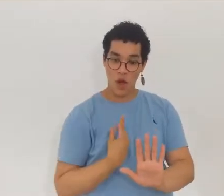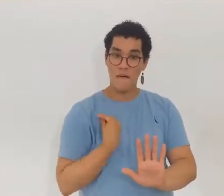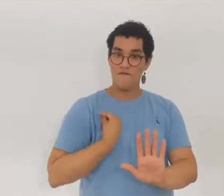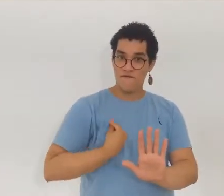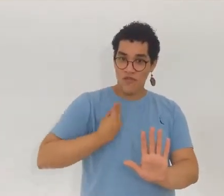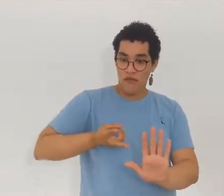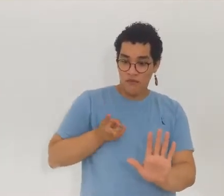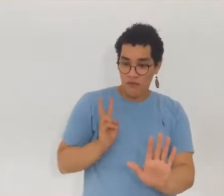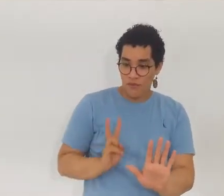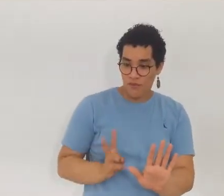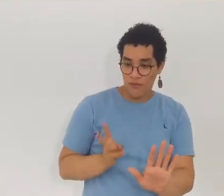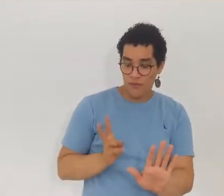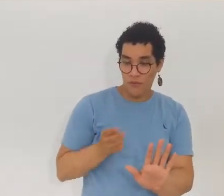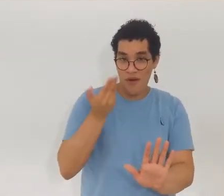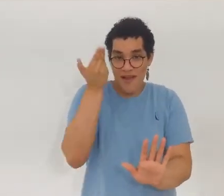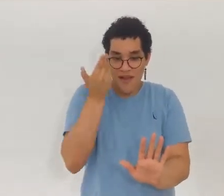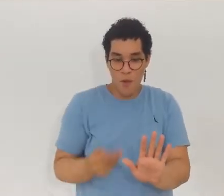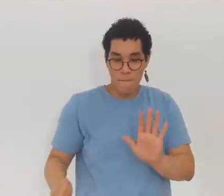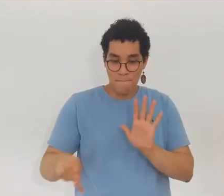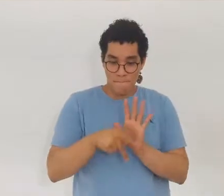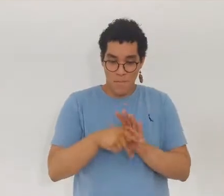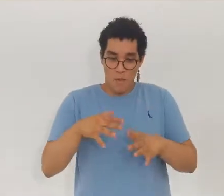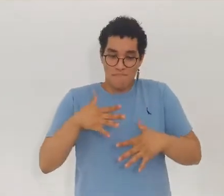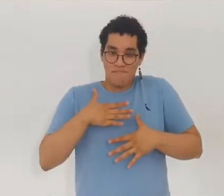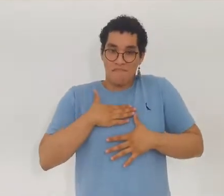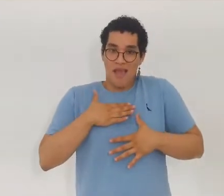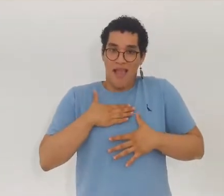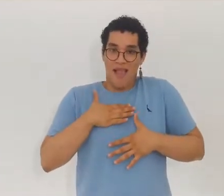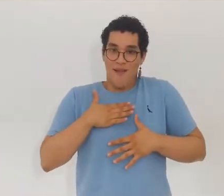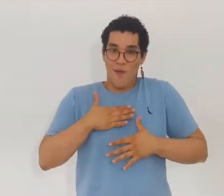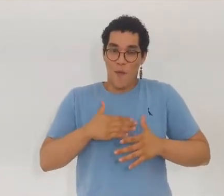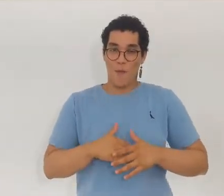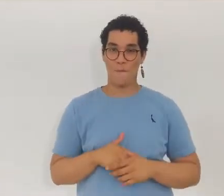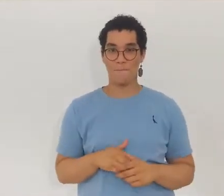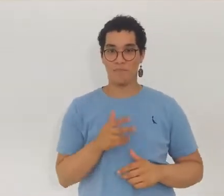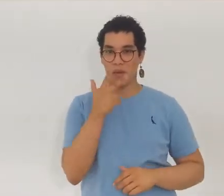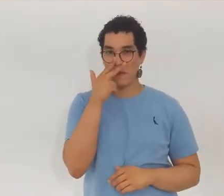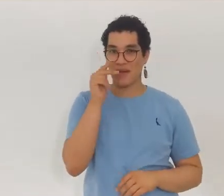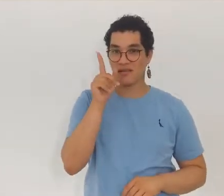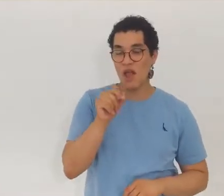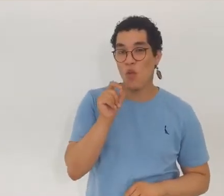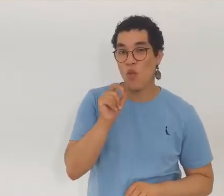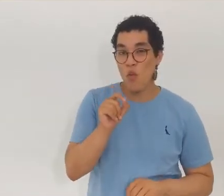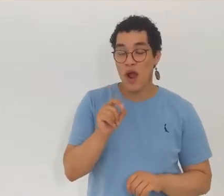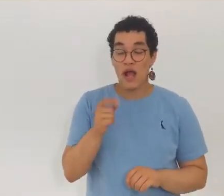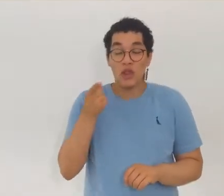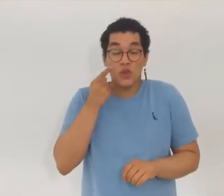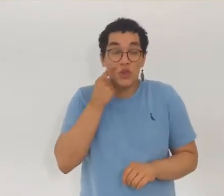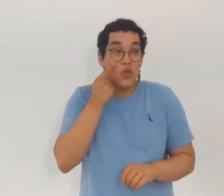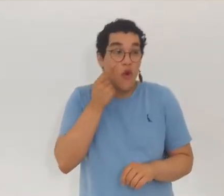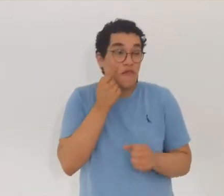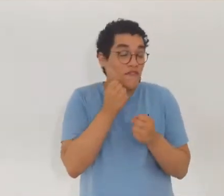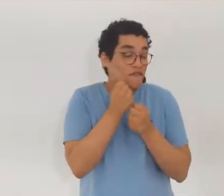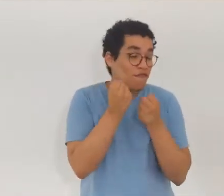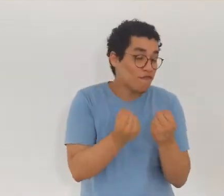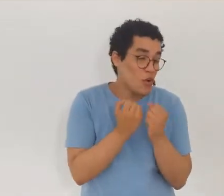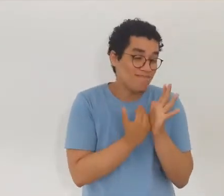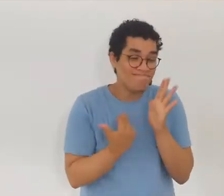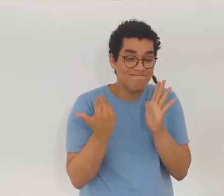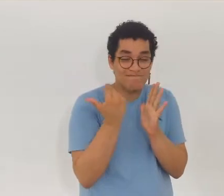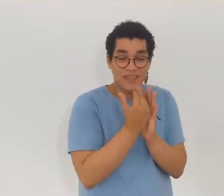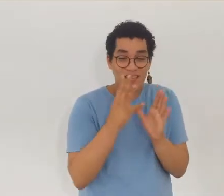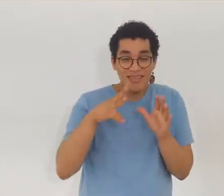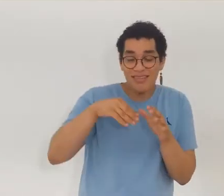conservamos em nós aquilo que nos pertence verdadeiramente. E essa talvez seja uma outra grande dúvida.